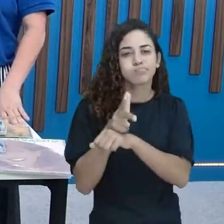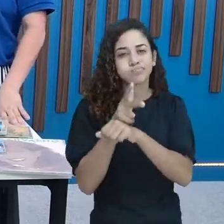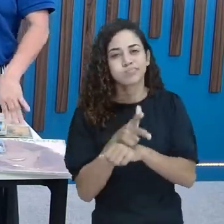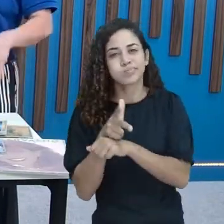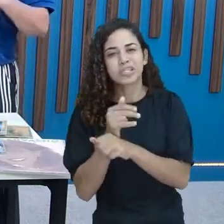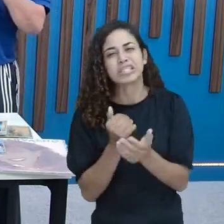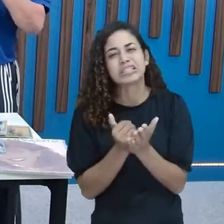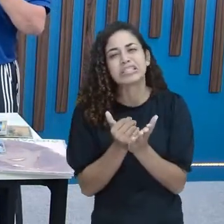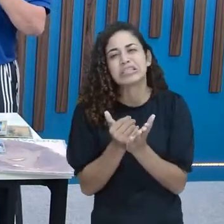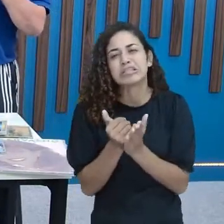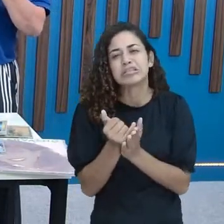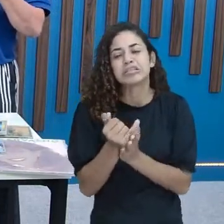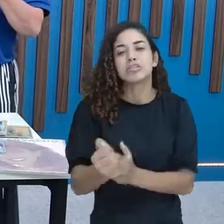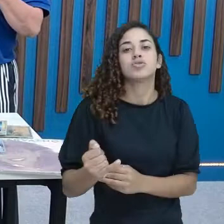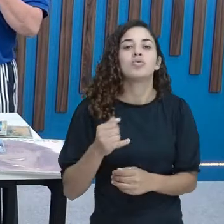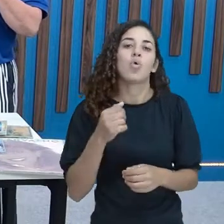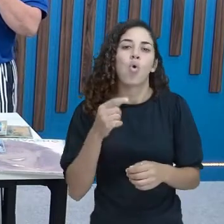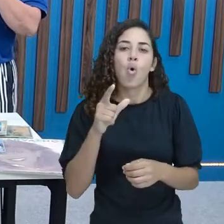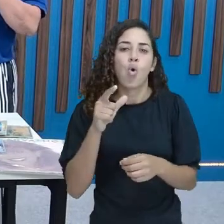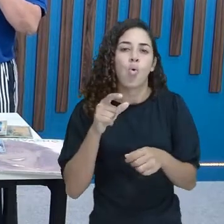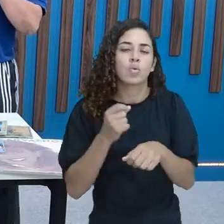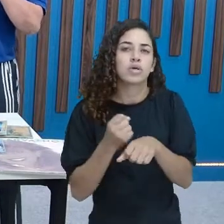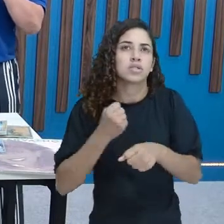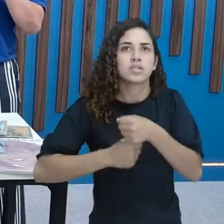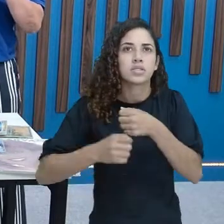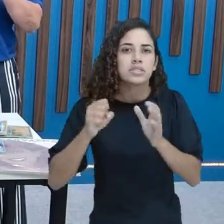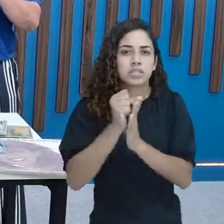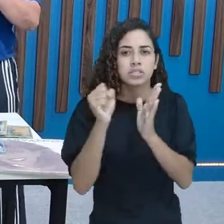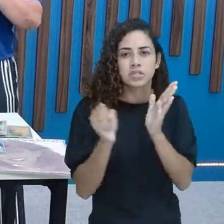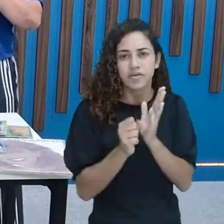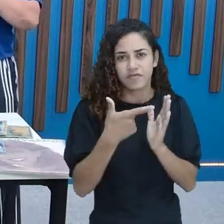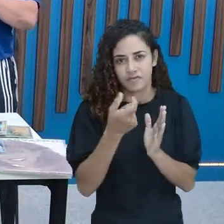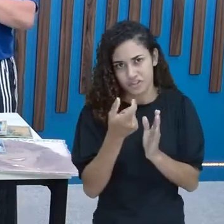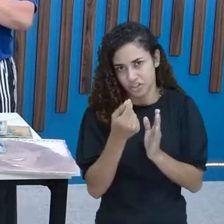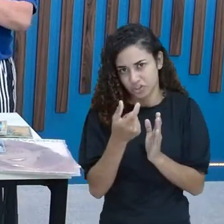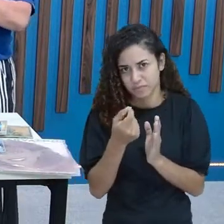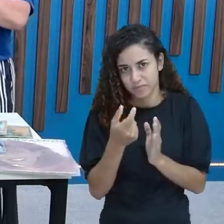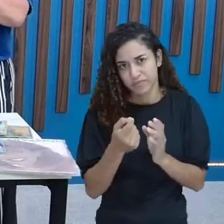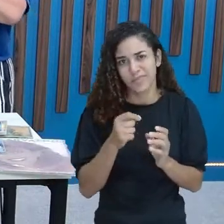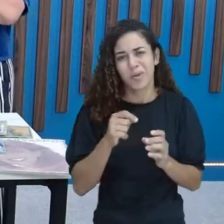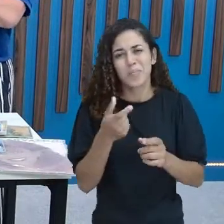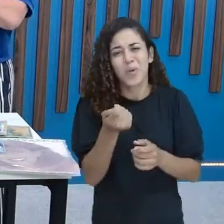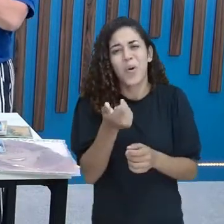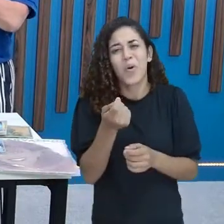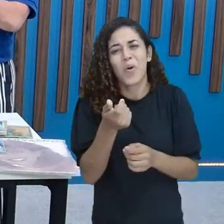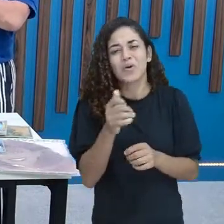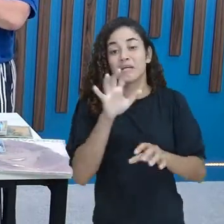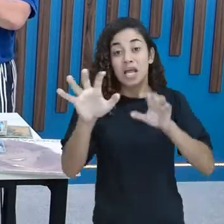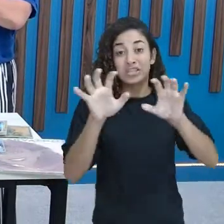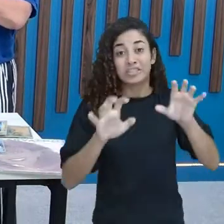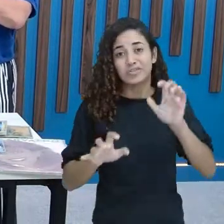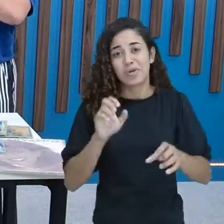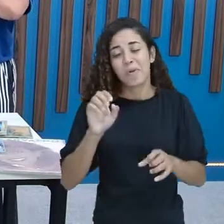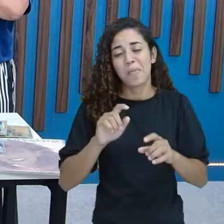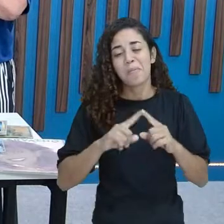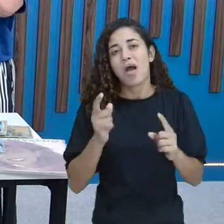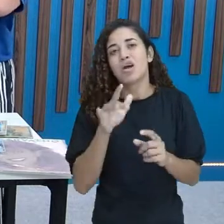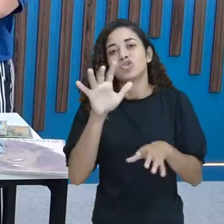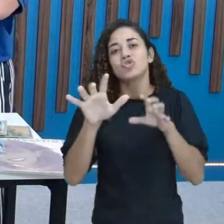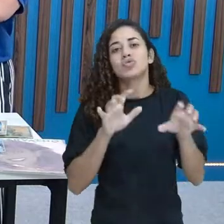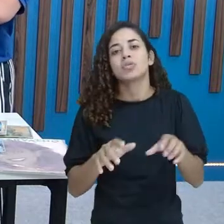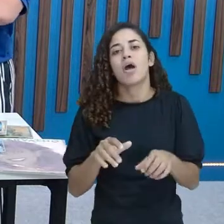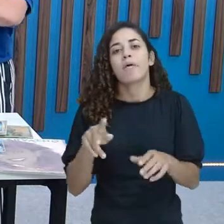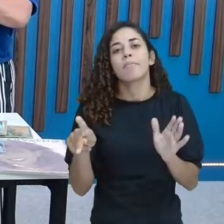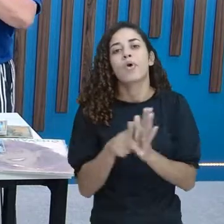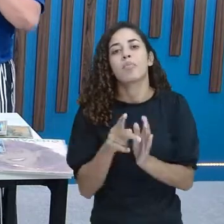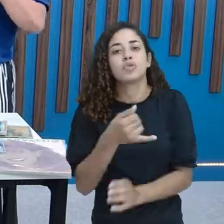pouca coisa que se tinha Basicamente cada região ia gravando aquelas músicas mais regionais mesmo No Rio era